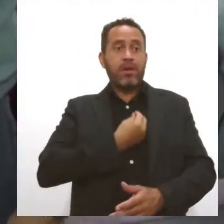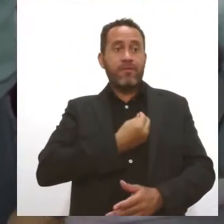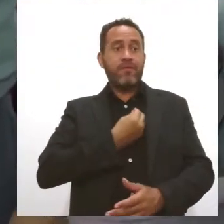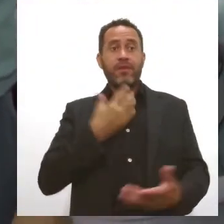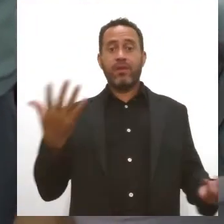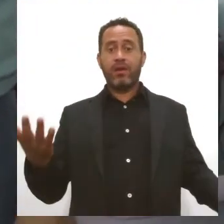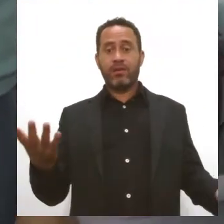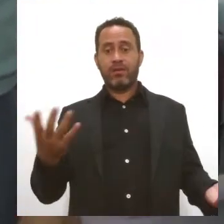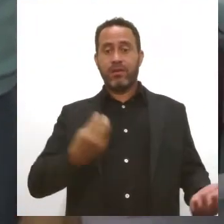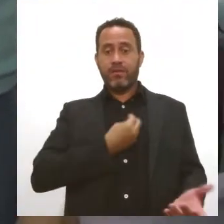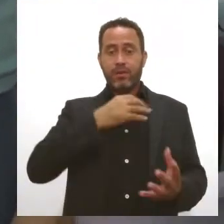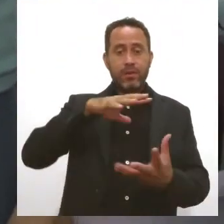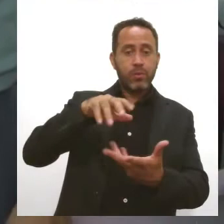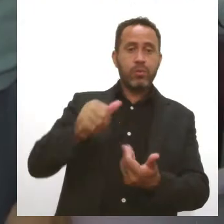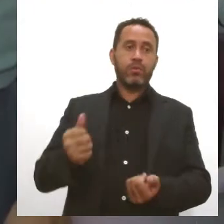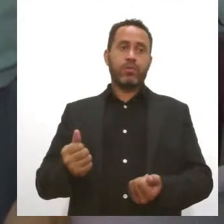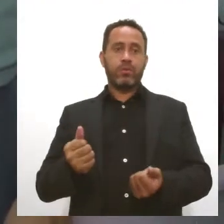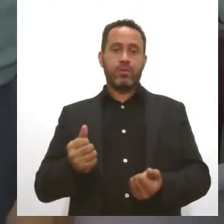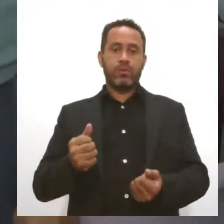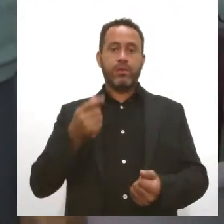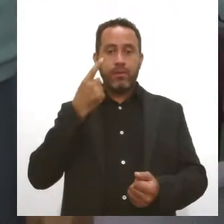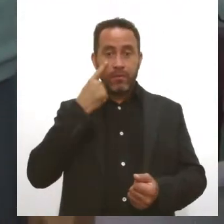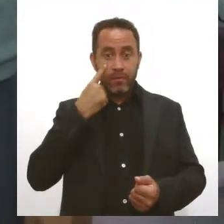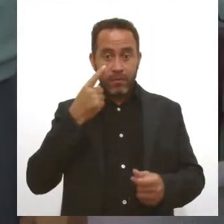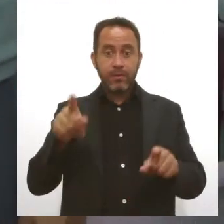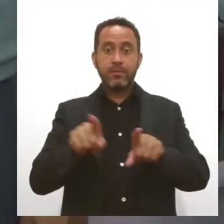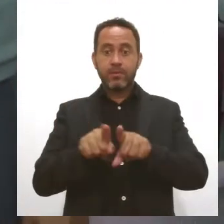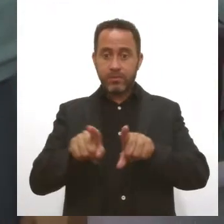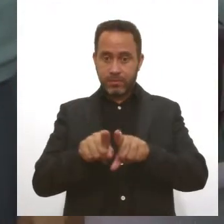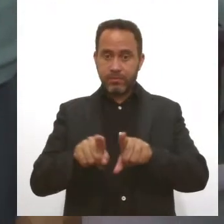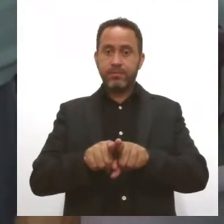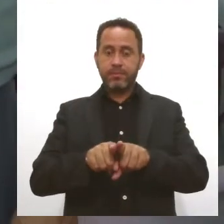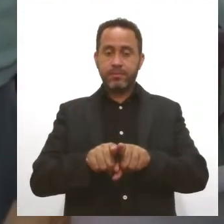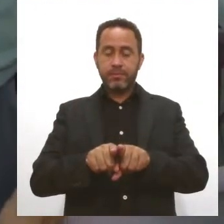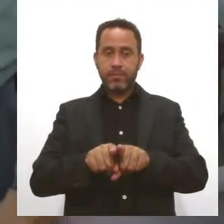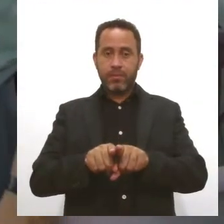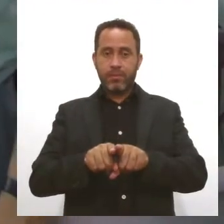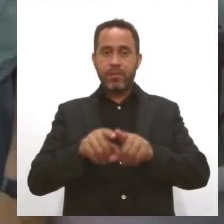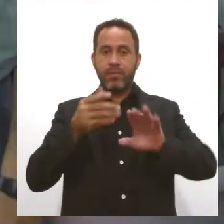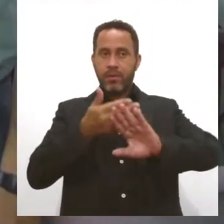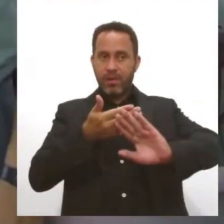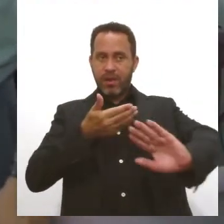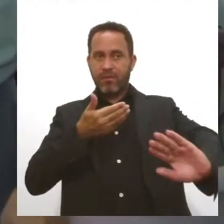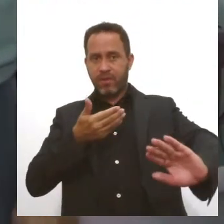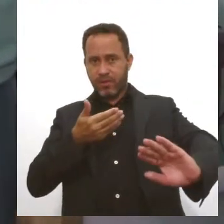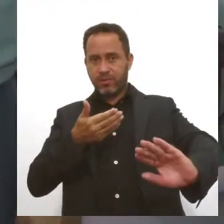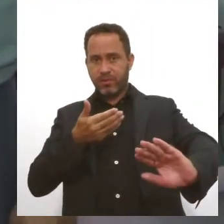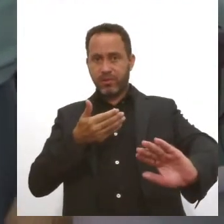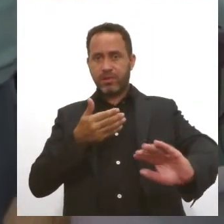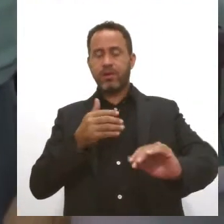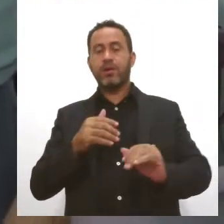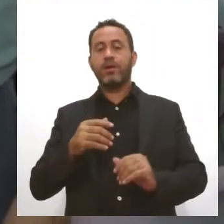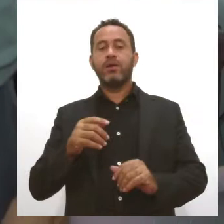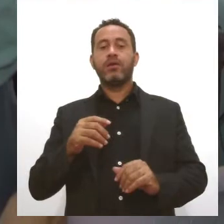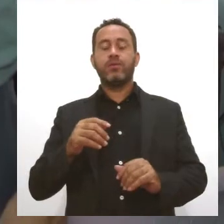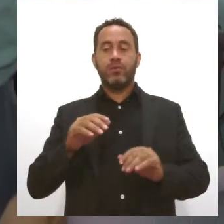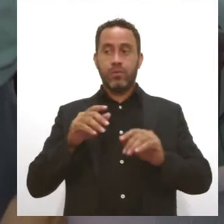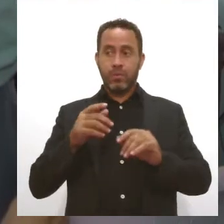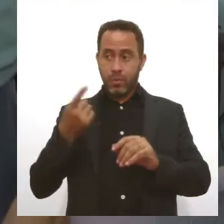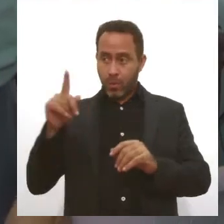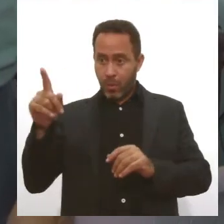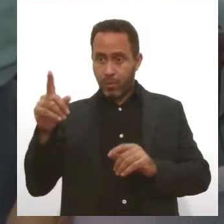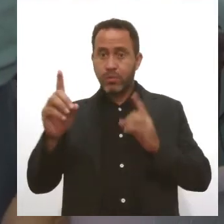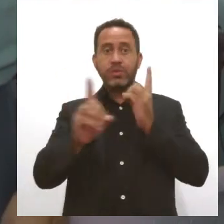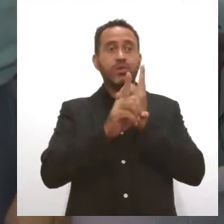existência. E verificamos, sim, hoje, que mesmo afastados de costas, a uma distância significativa, se